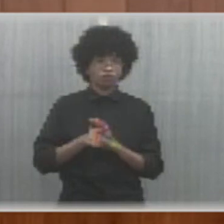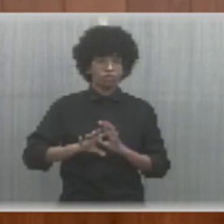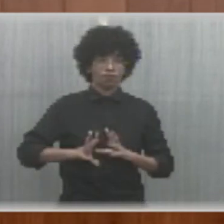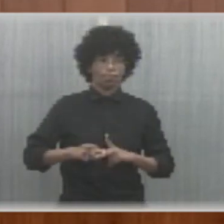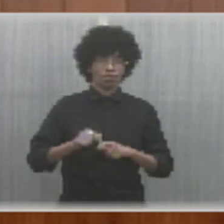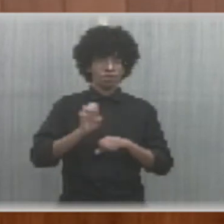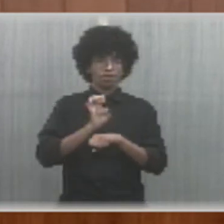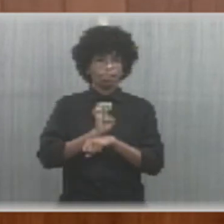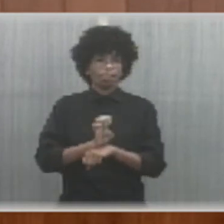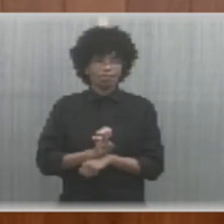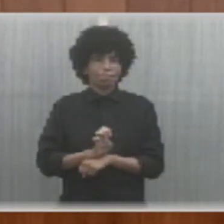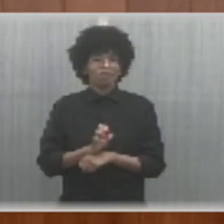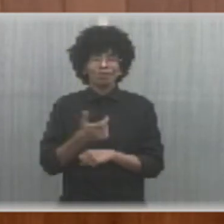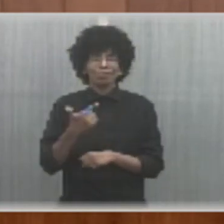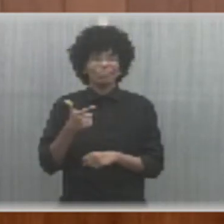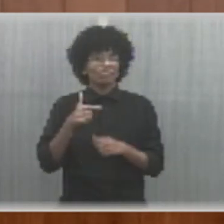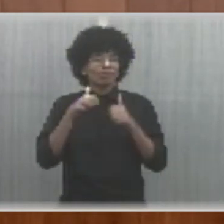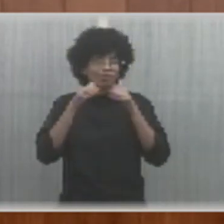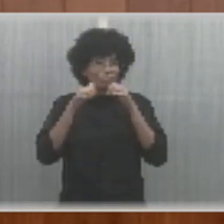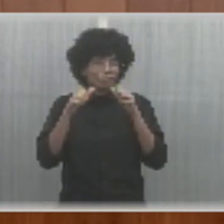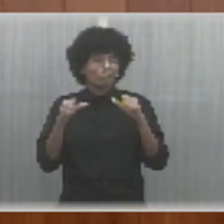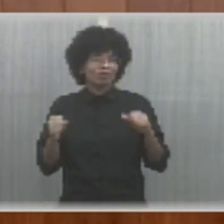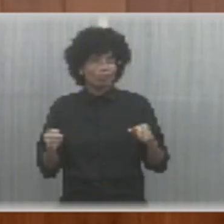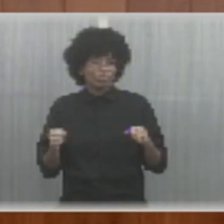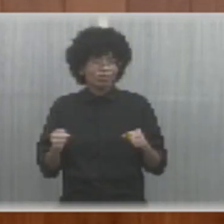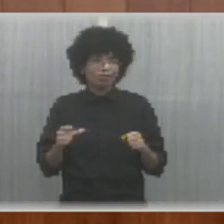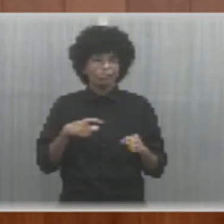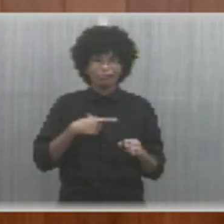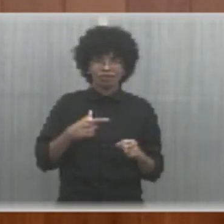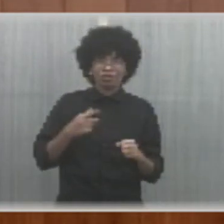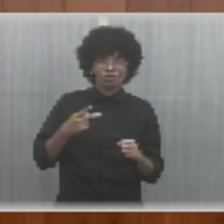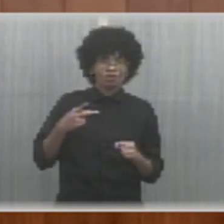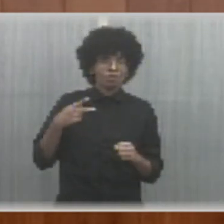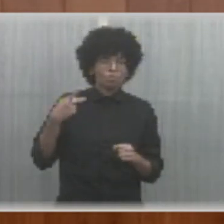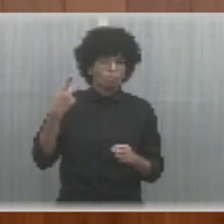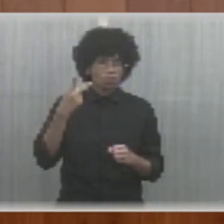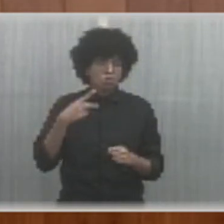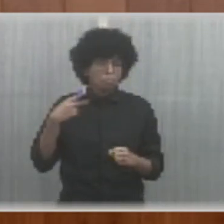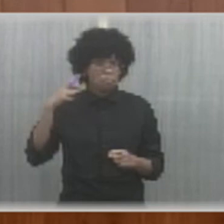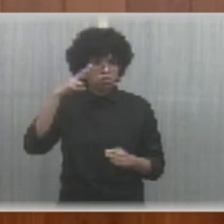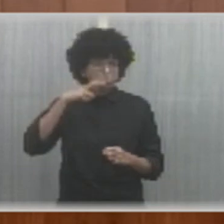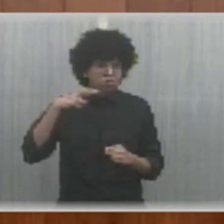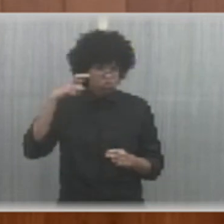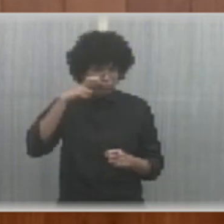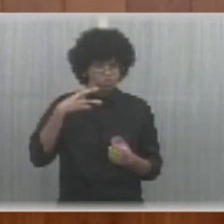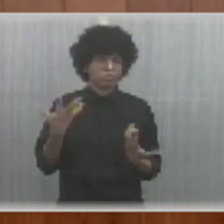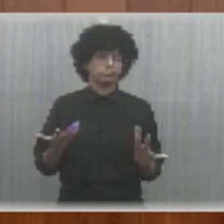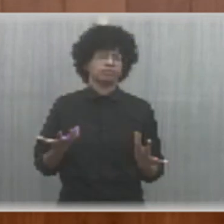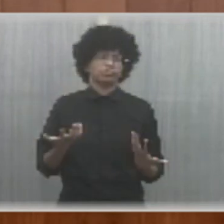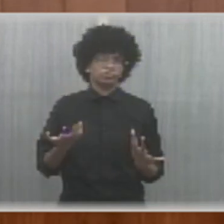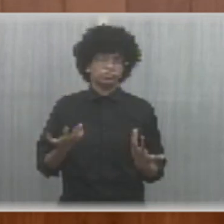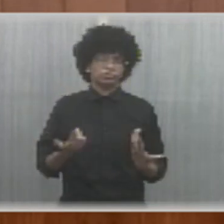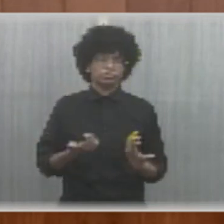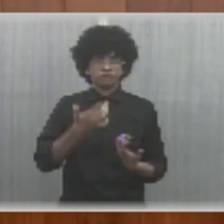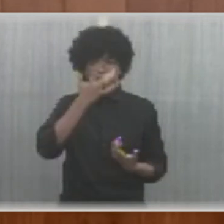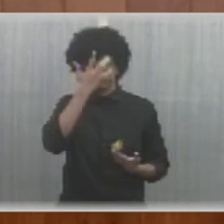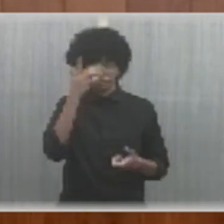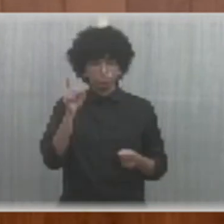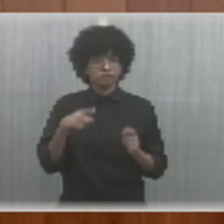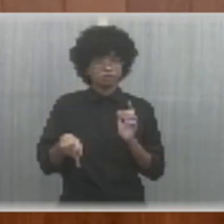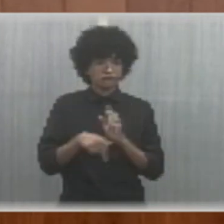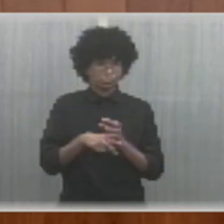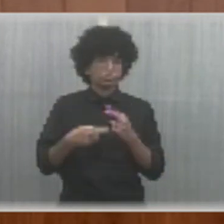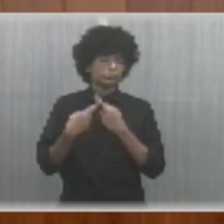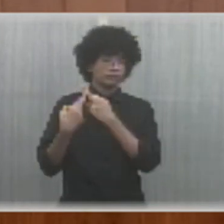tem uma assessoria, tem uma procuradoria, tem toda uma assessoria jurídica que é encarregada de analisar